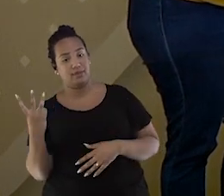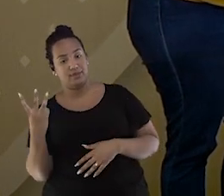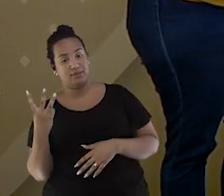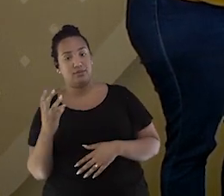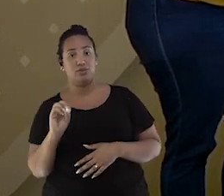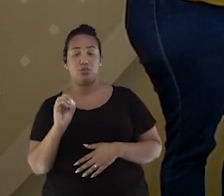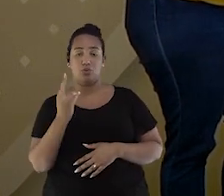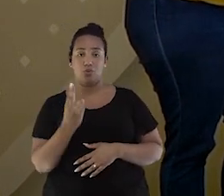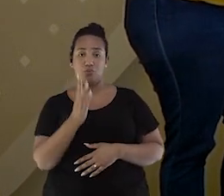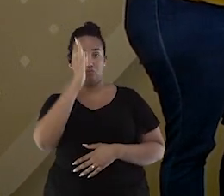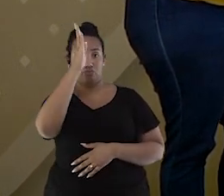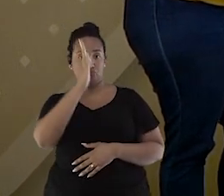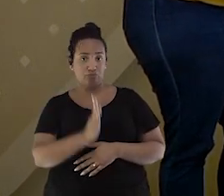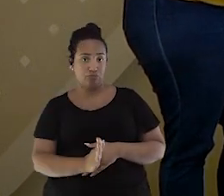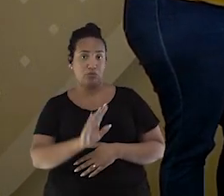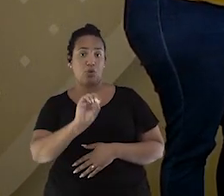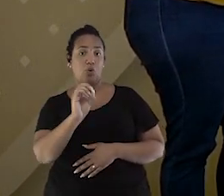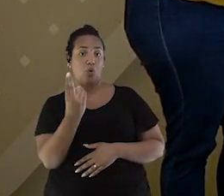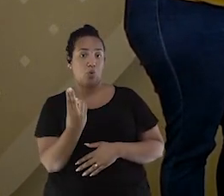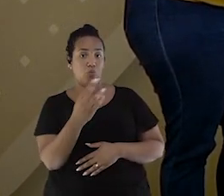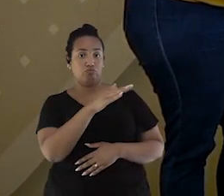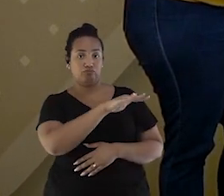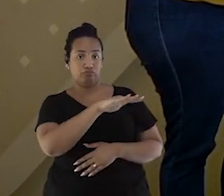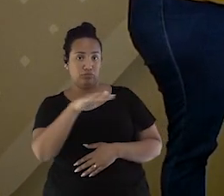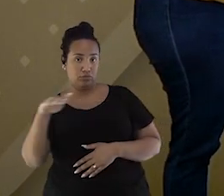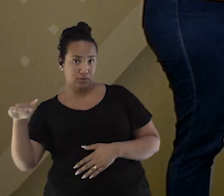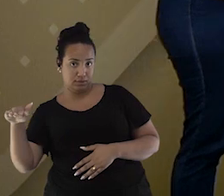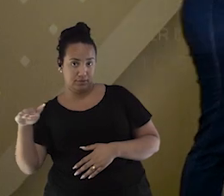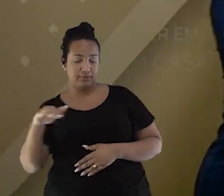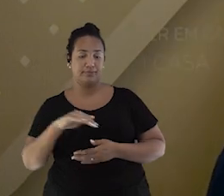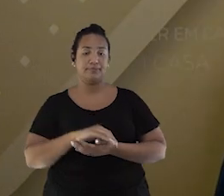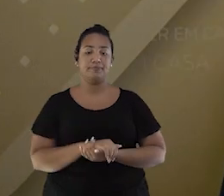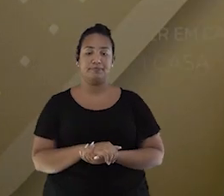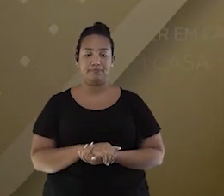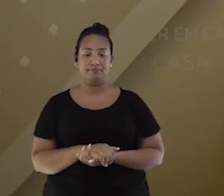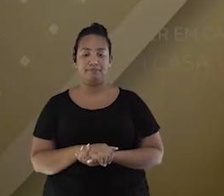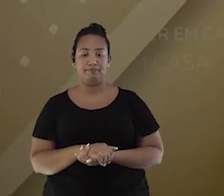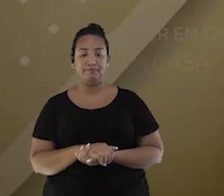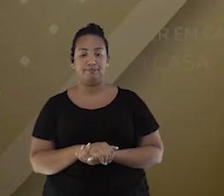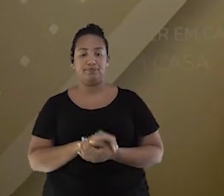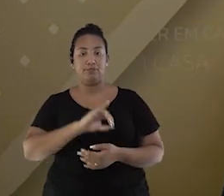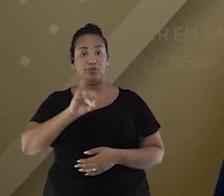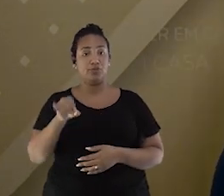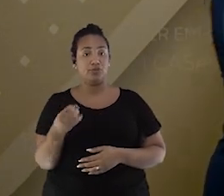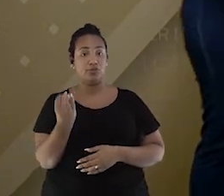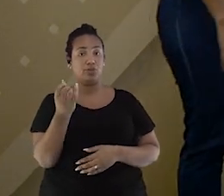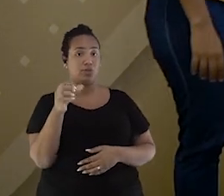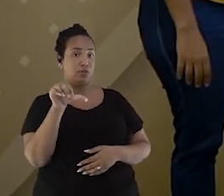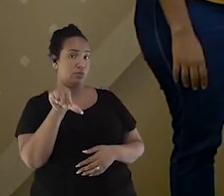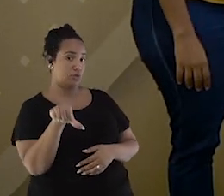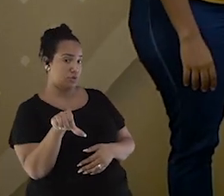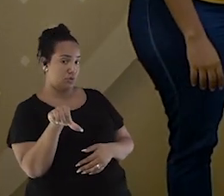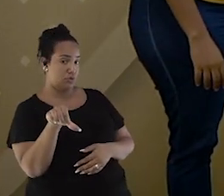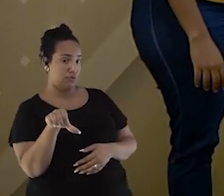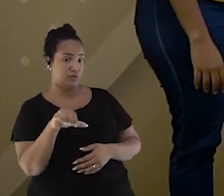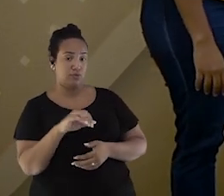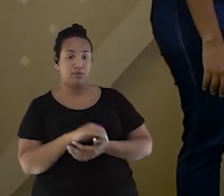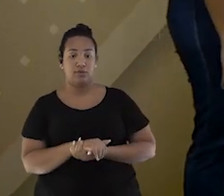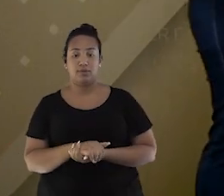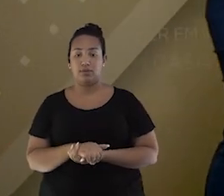horizontal. Bom, um J9. E qual o outro?